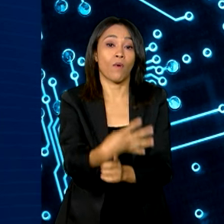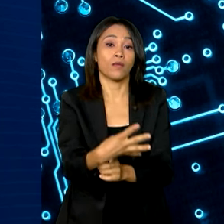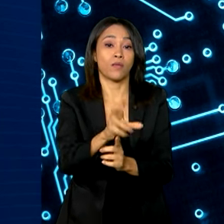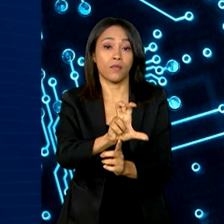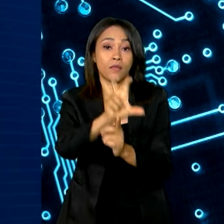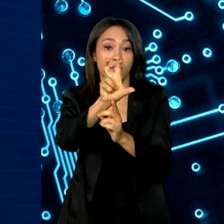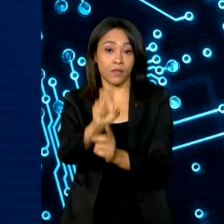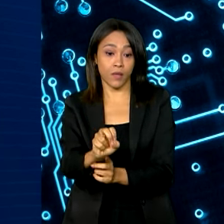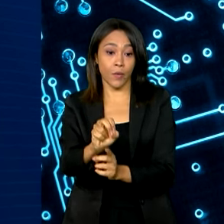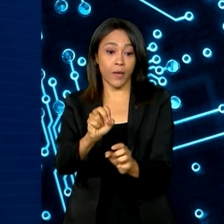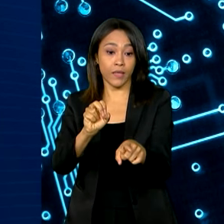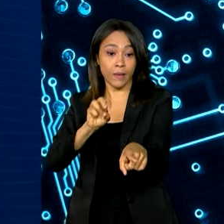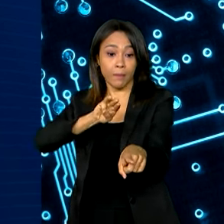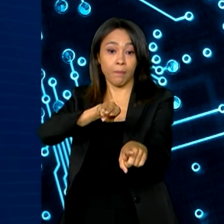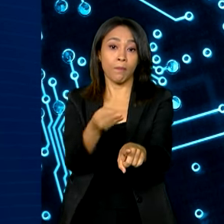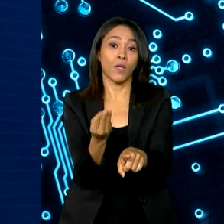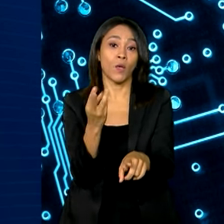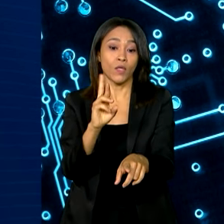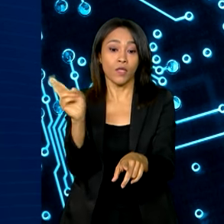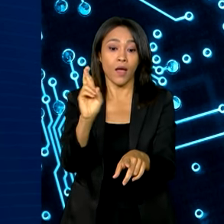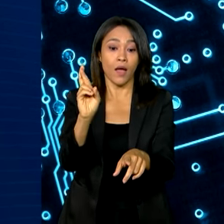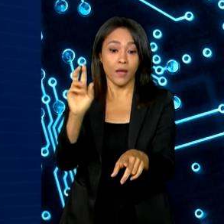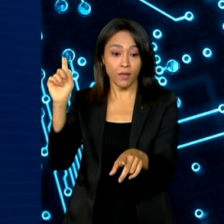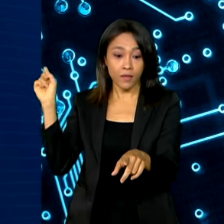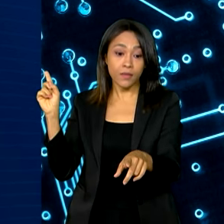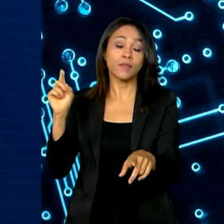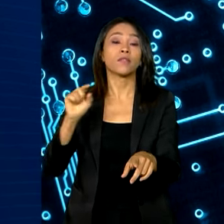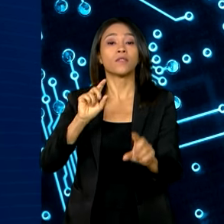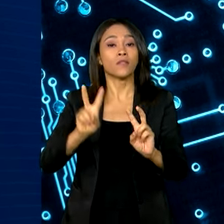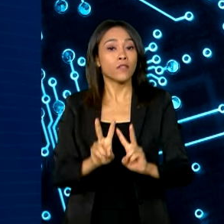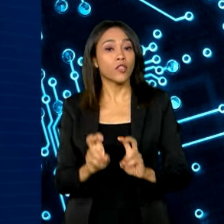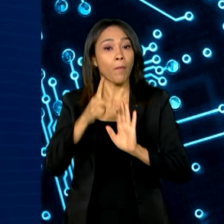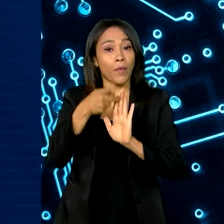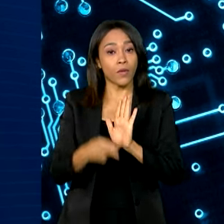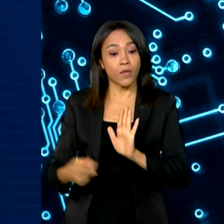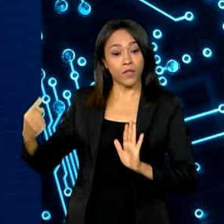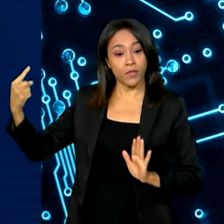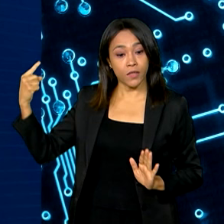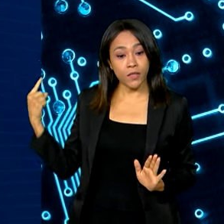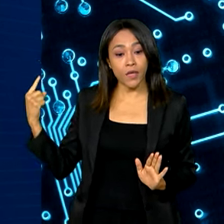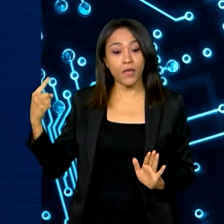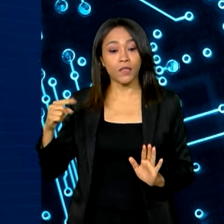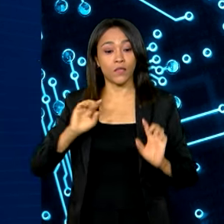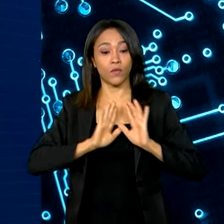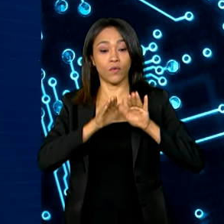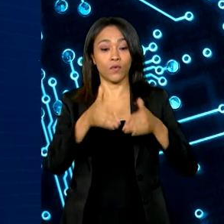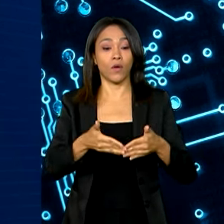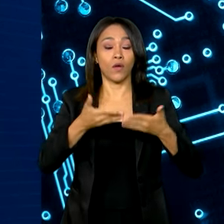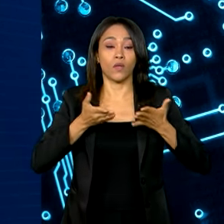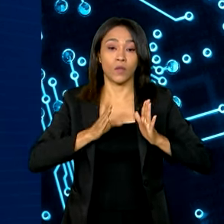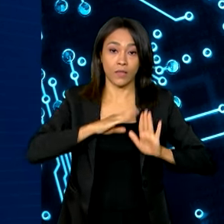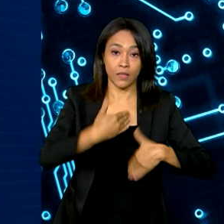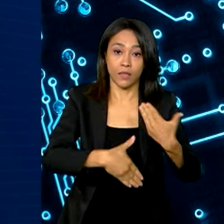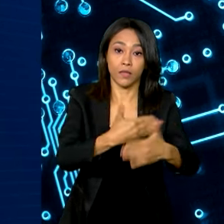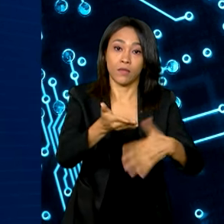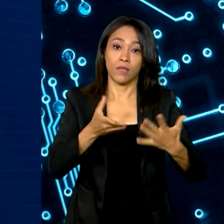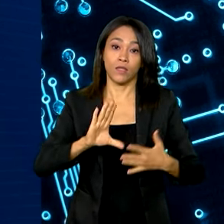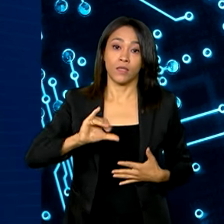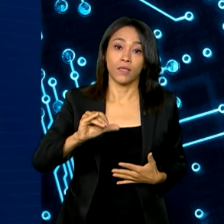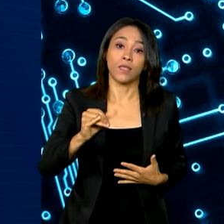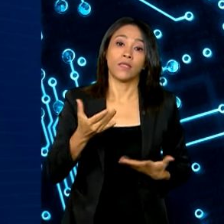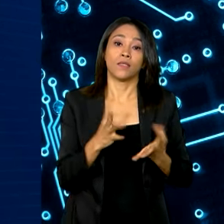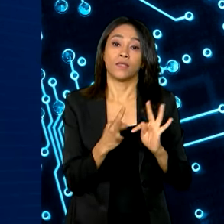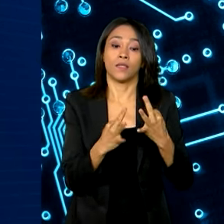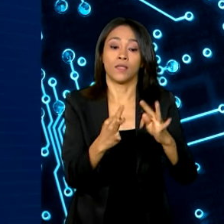milhões de reais em projetos voltados ao desenvolvimento científico,